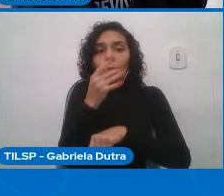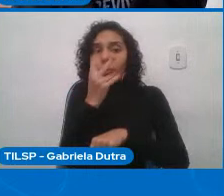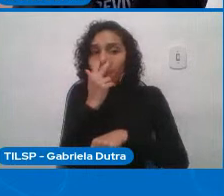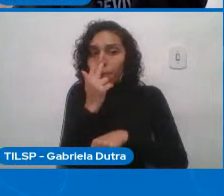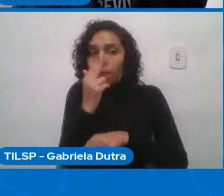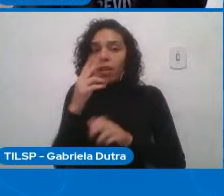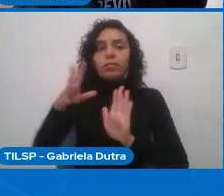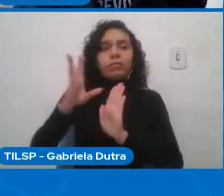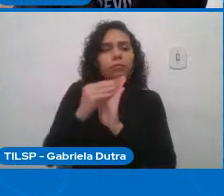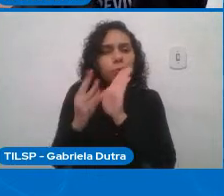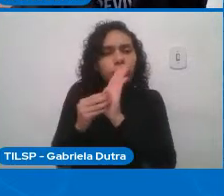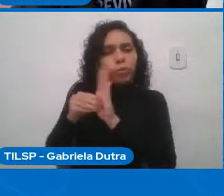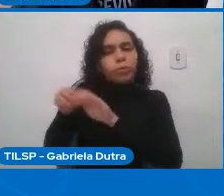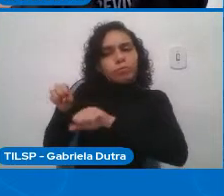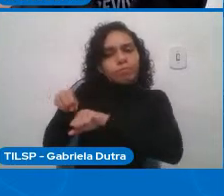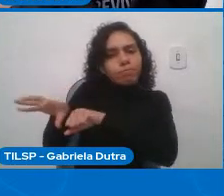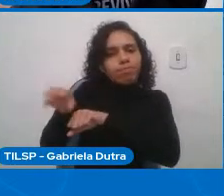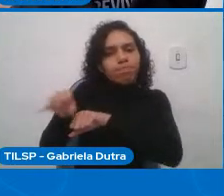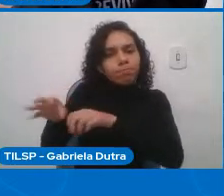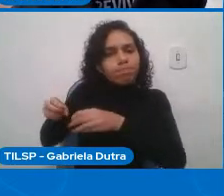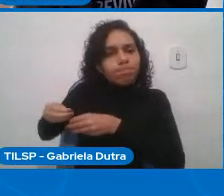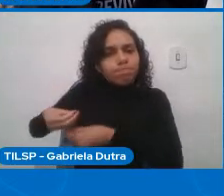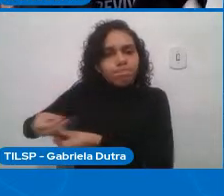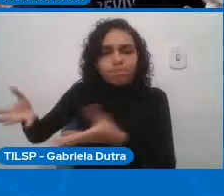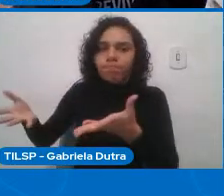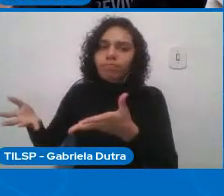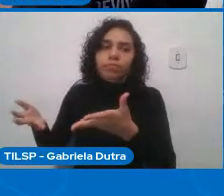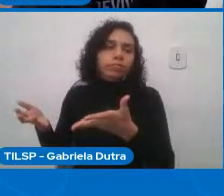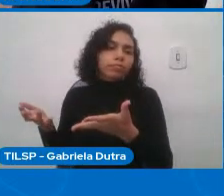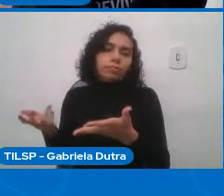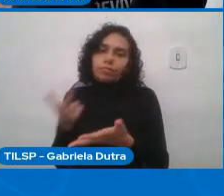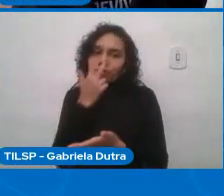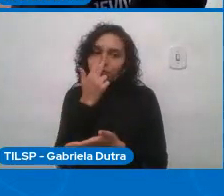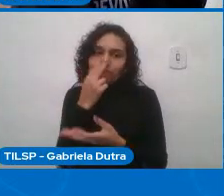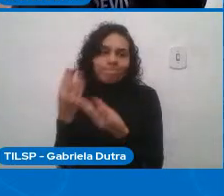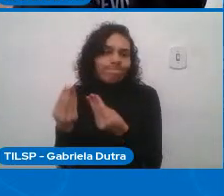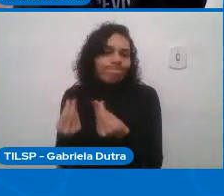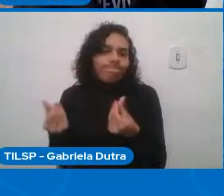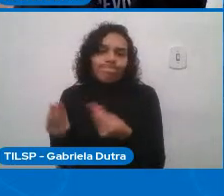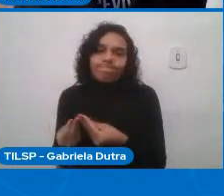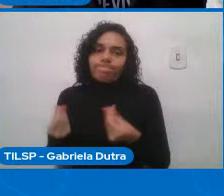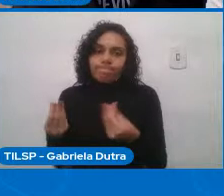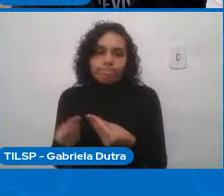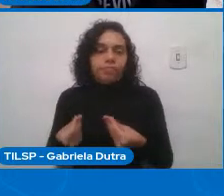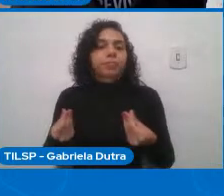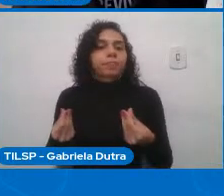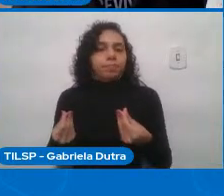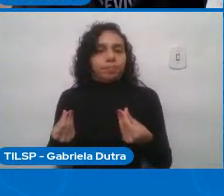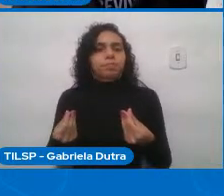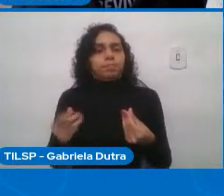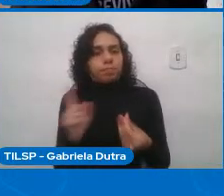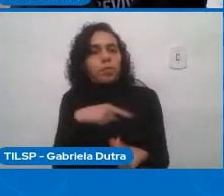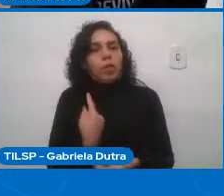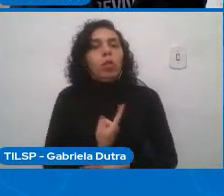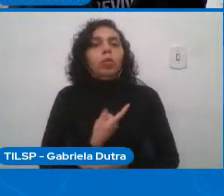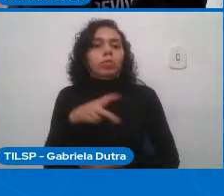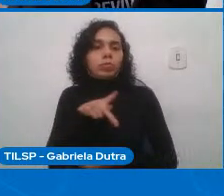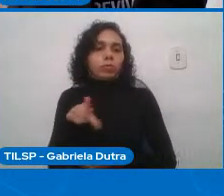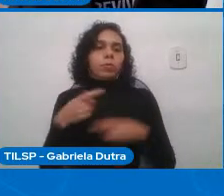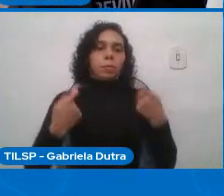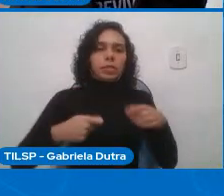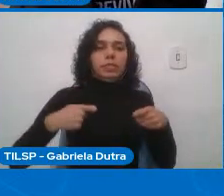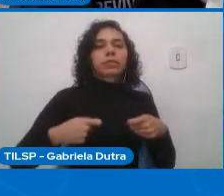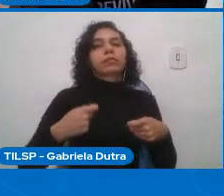pesquisador agora nós temos que ter essa consciência da importância social